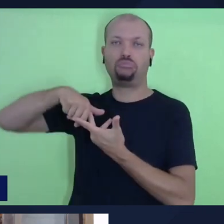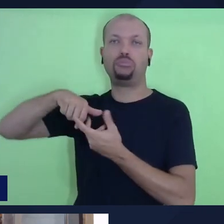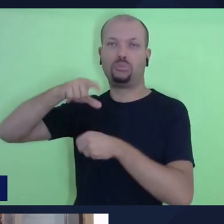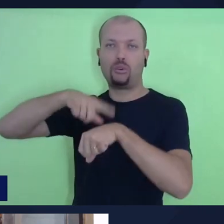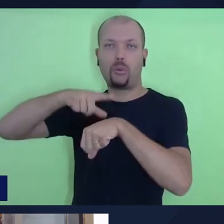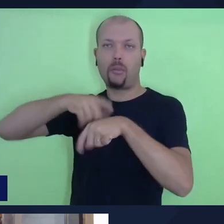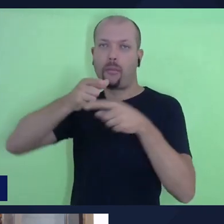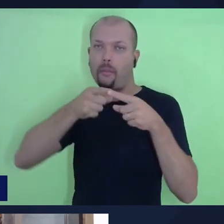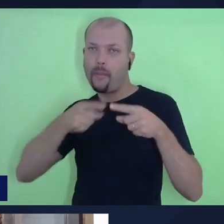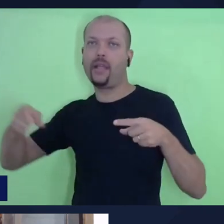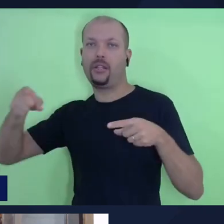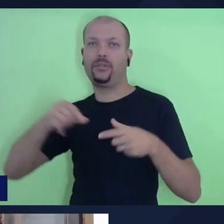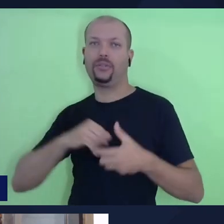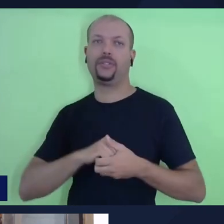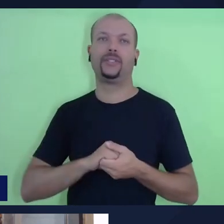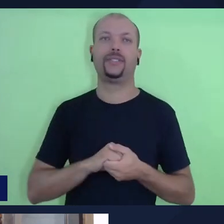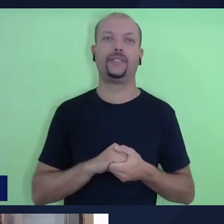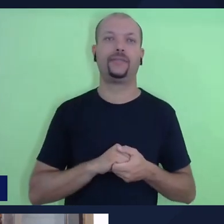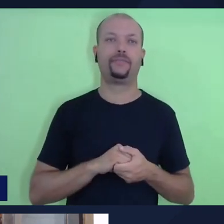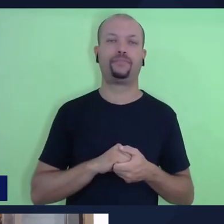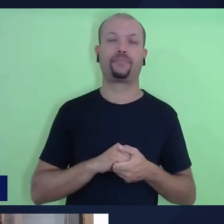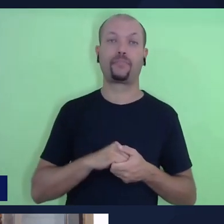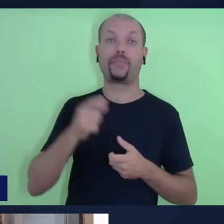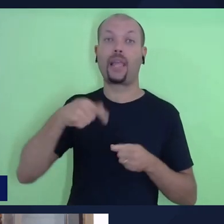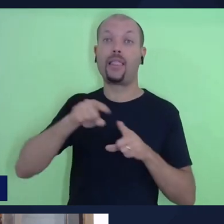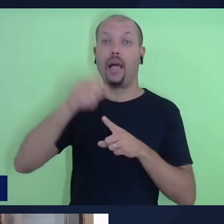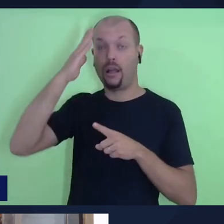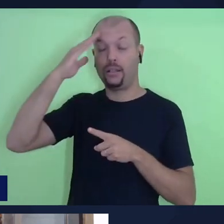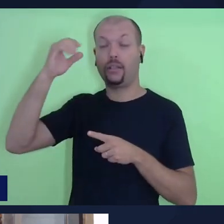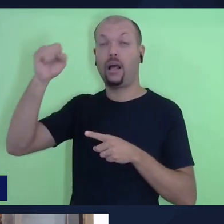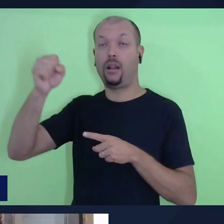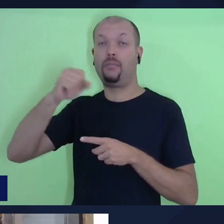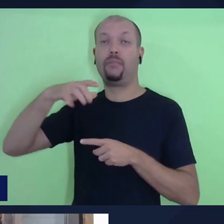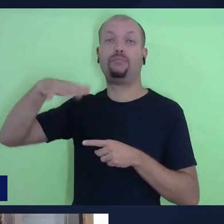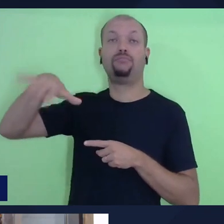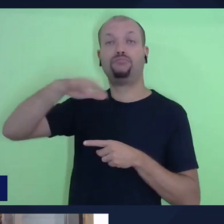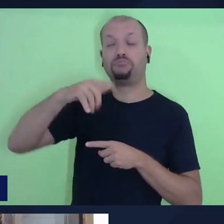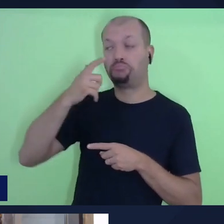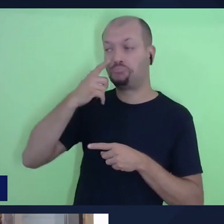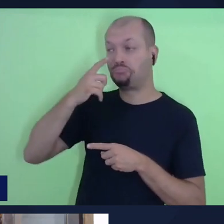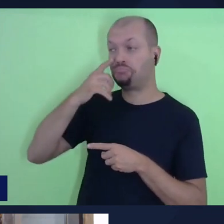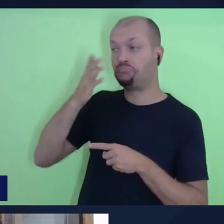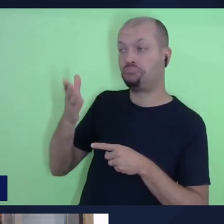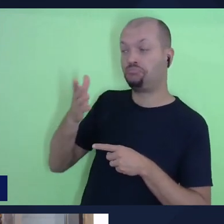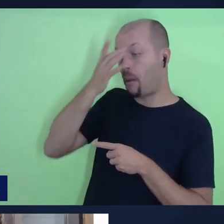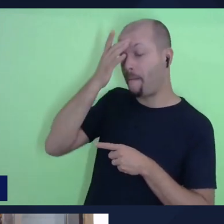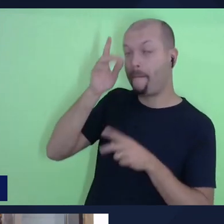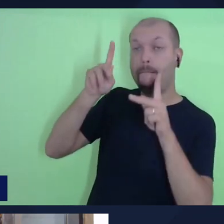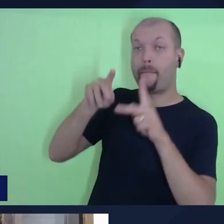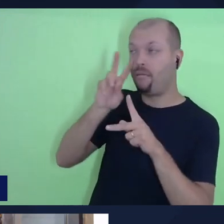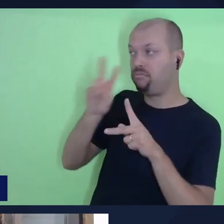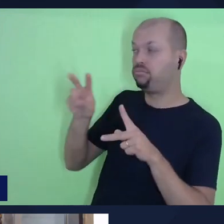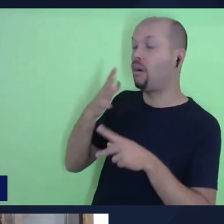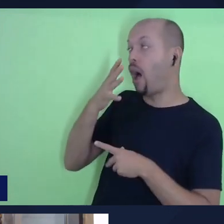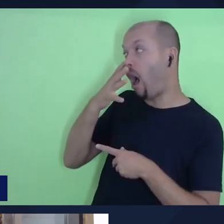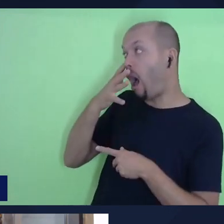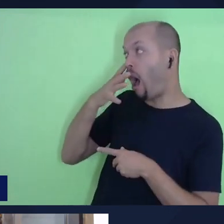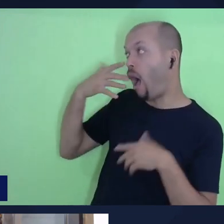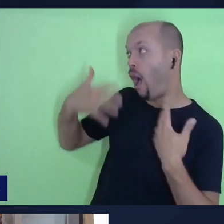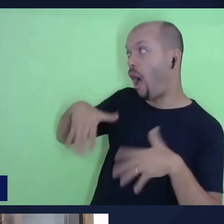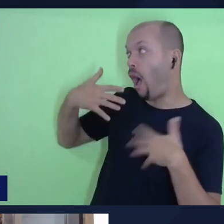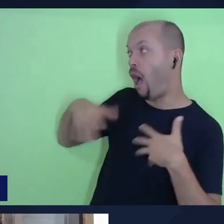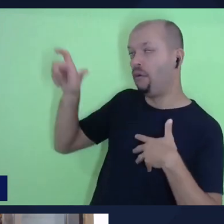Sendo, assim, bastante admirado e reconhecido por outras nações. Quando a vai pro texto de Provérbios,